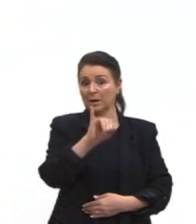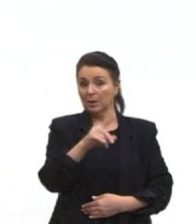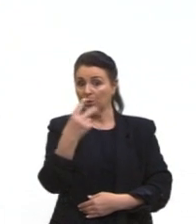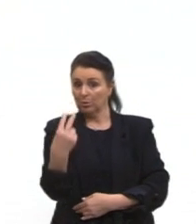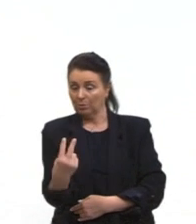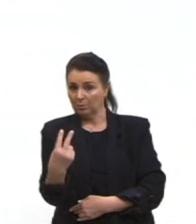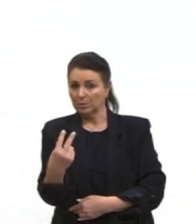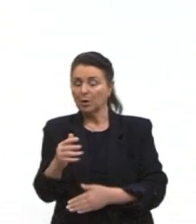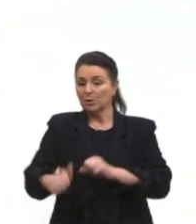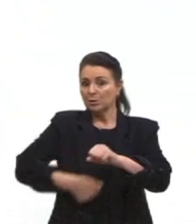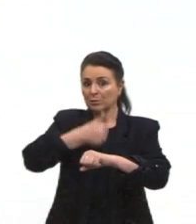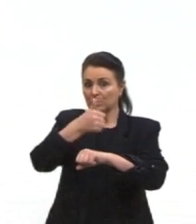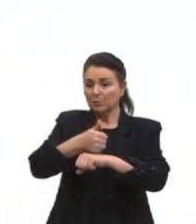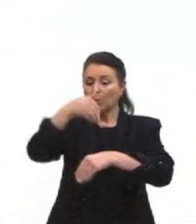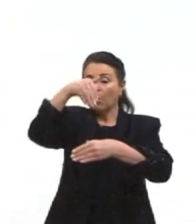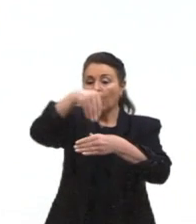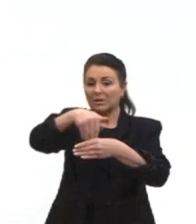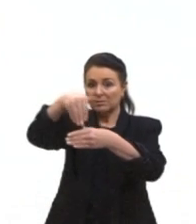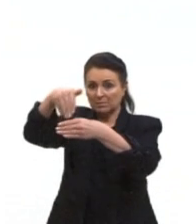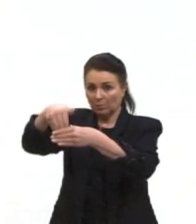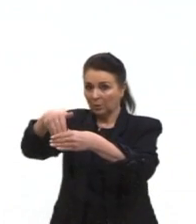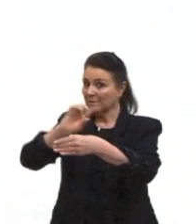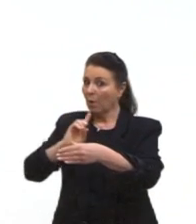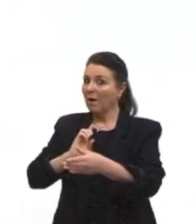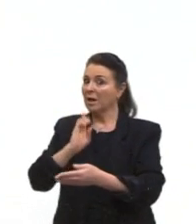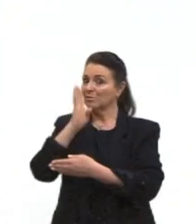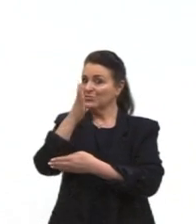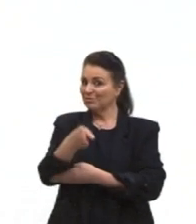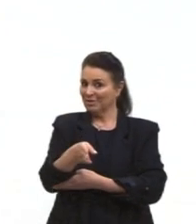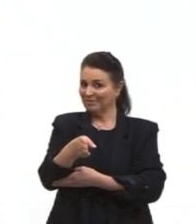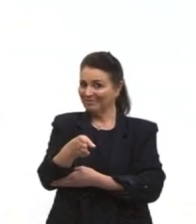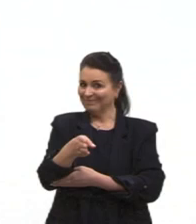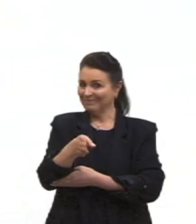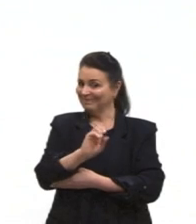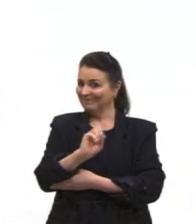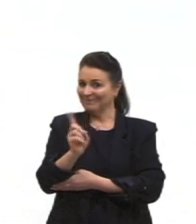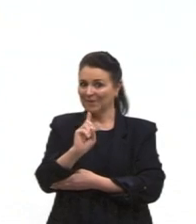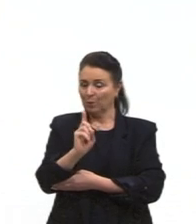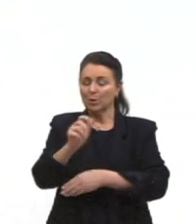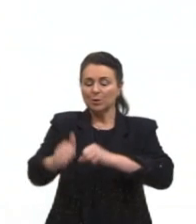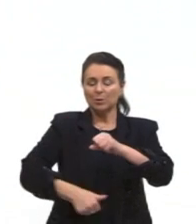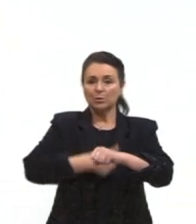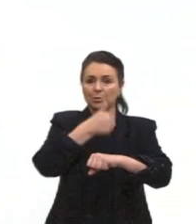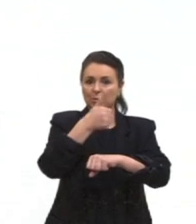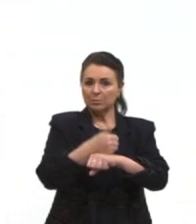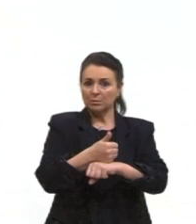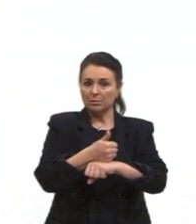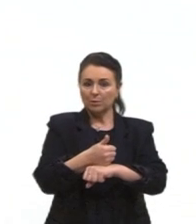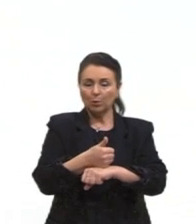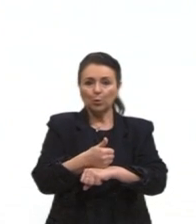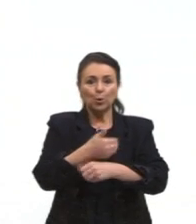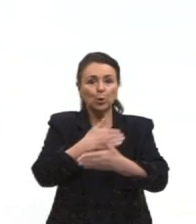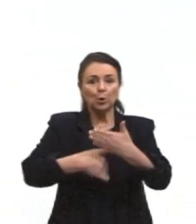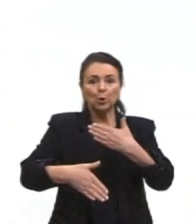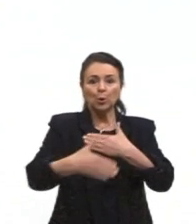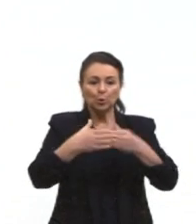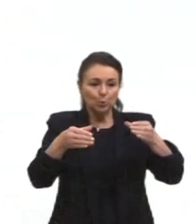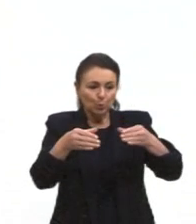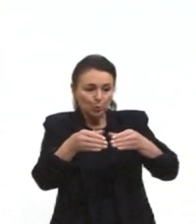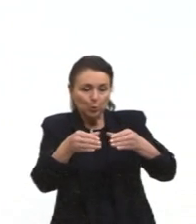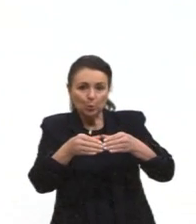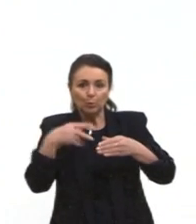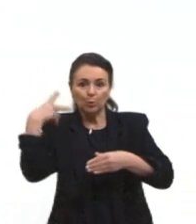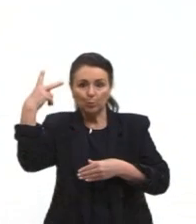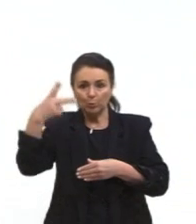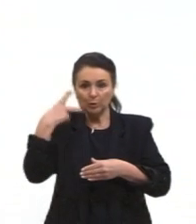indiretas, então as pessoas não votavam diretamente, e substituiu, extinguiu todos os partidos e substituiu eles